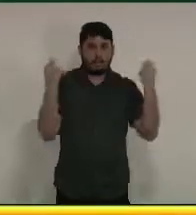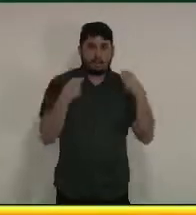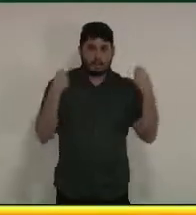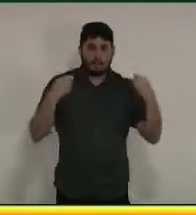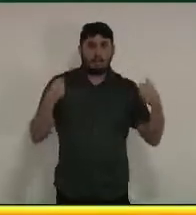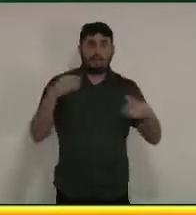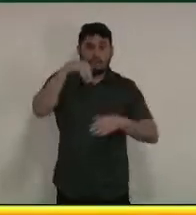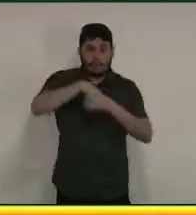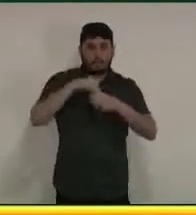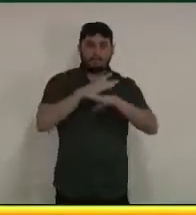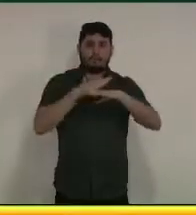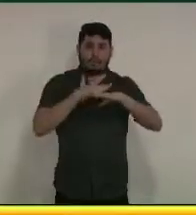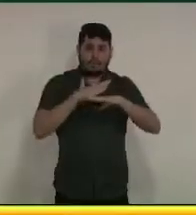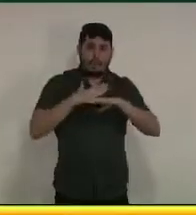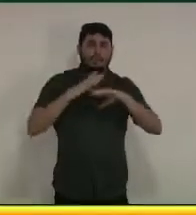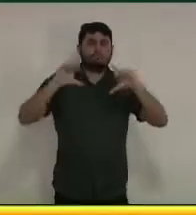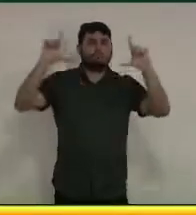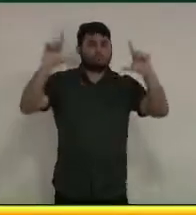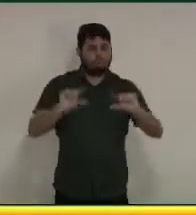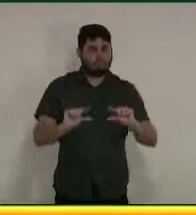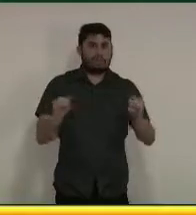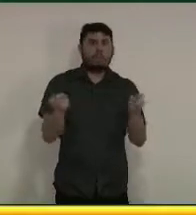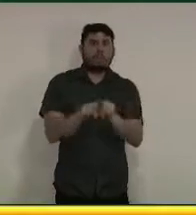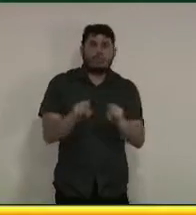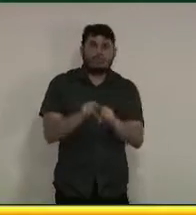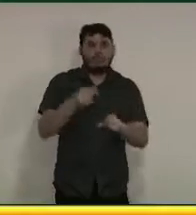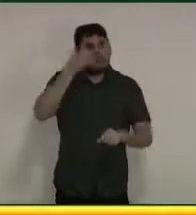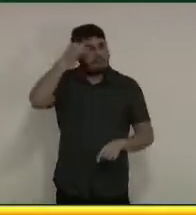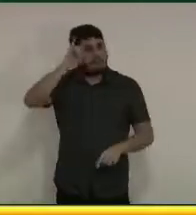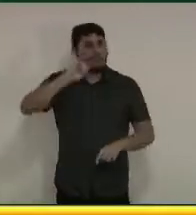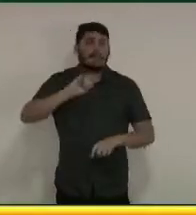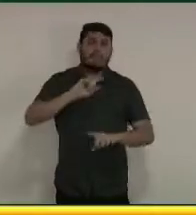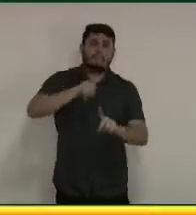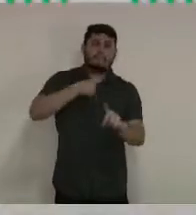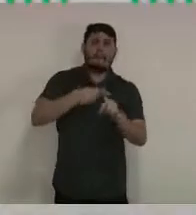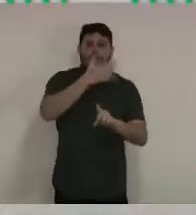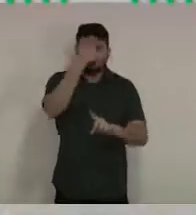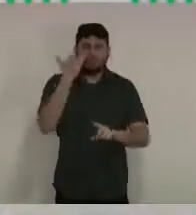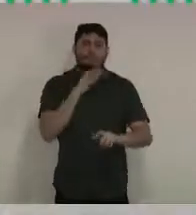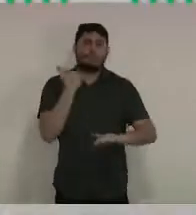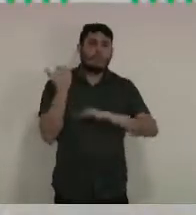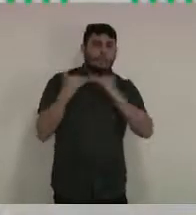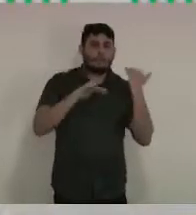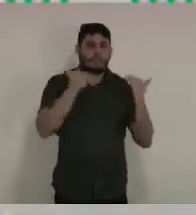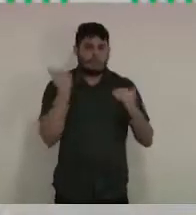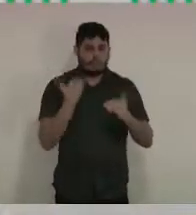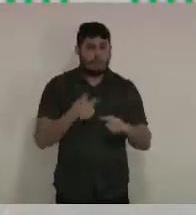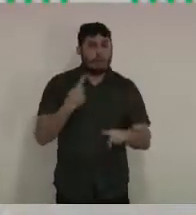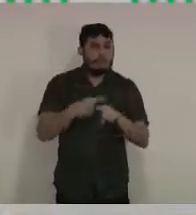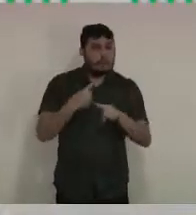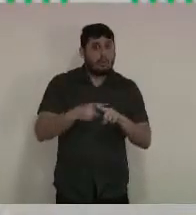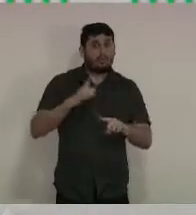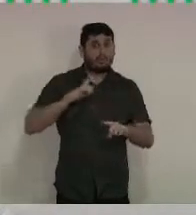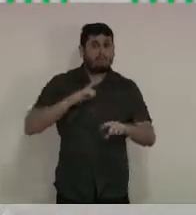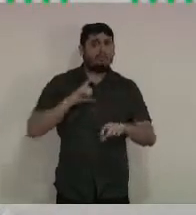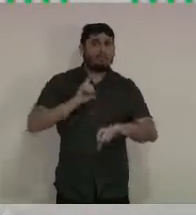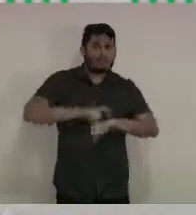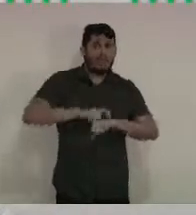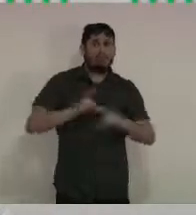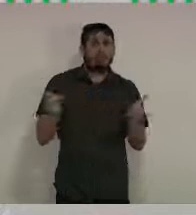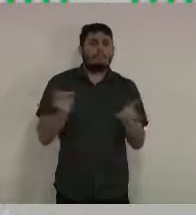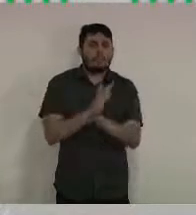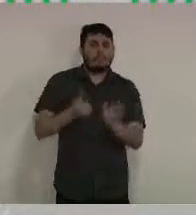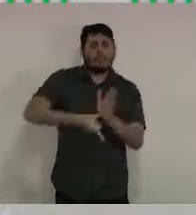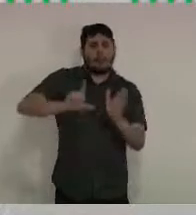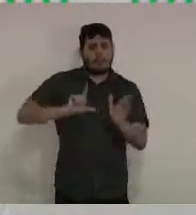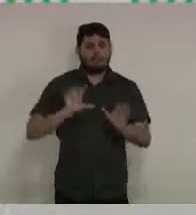a prevenção de vários óbitos, porque tivemos tempo suficiente para poder estruturar a COVID. E aí a gente consegue